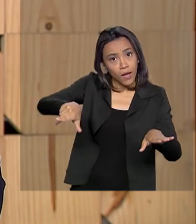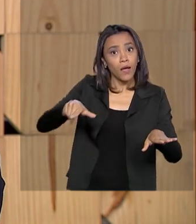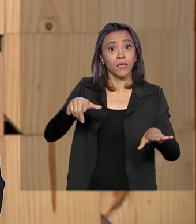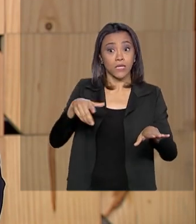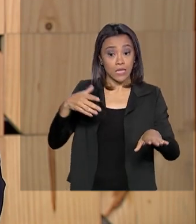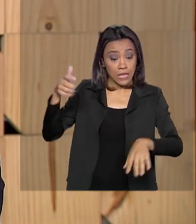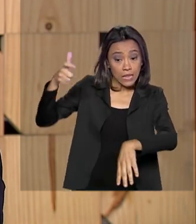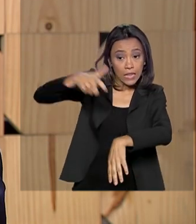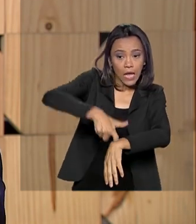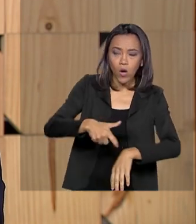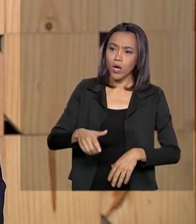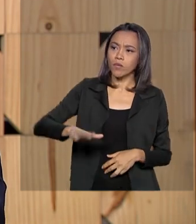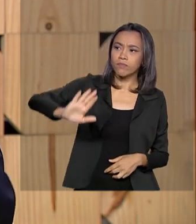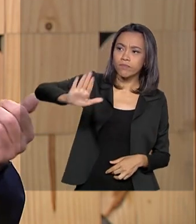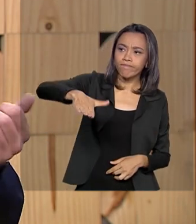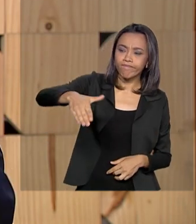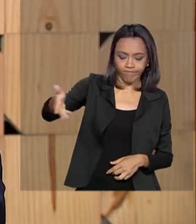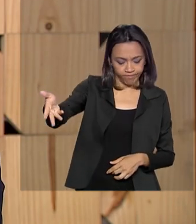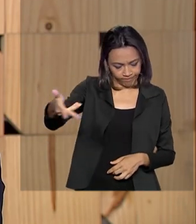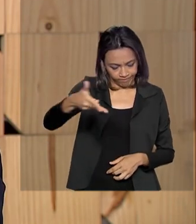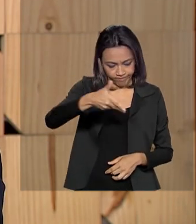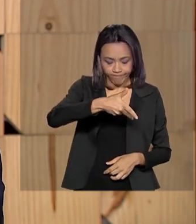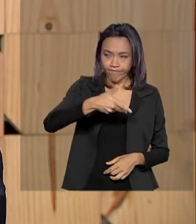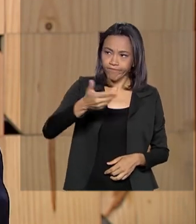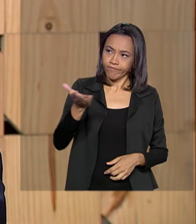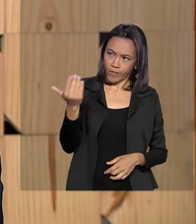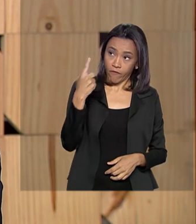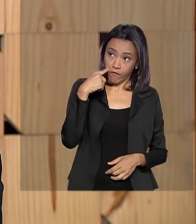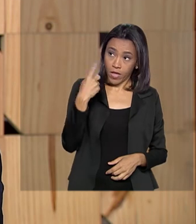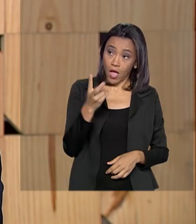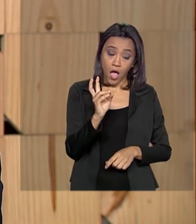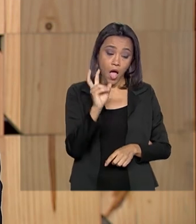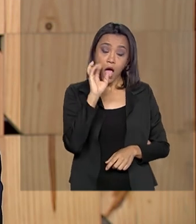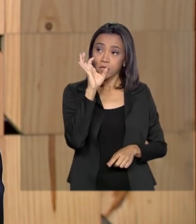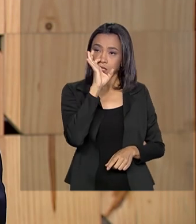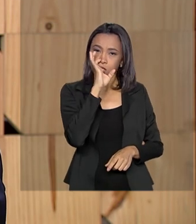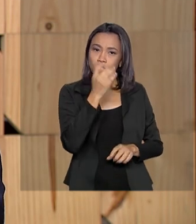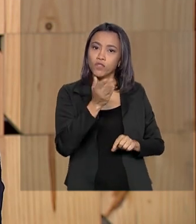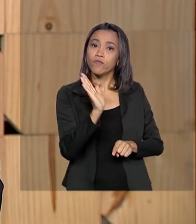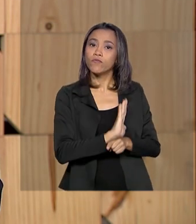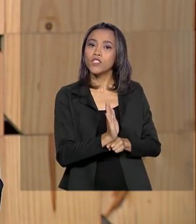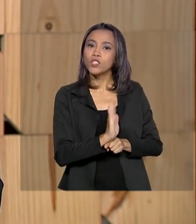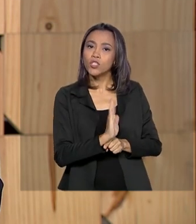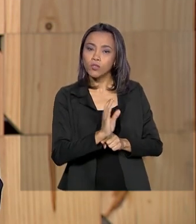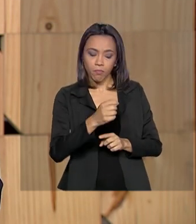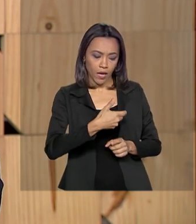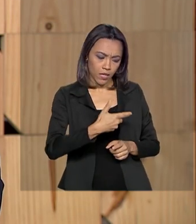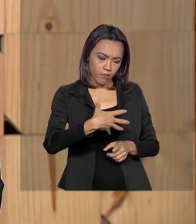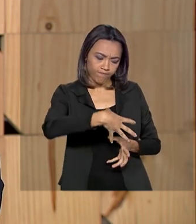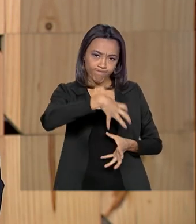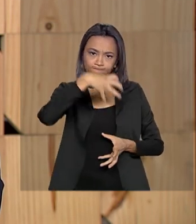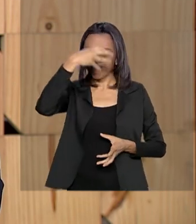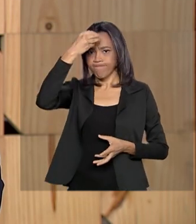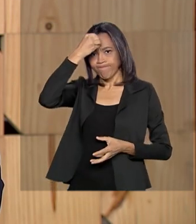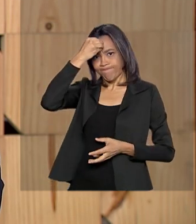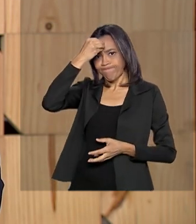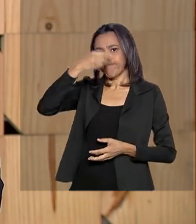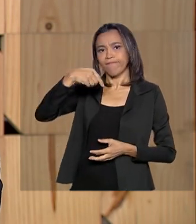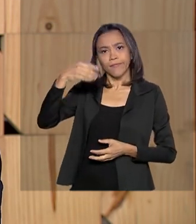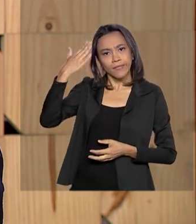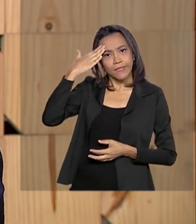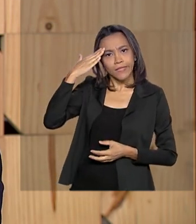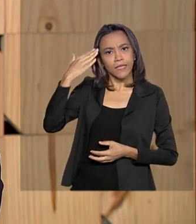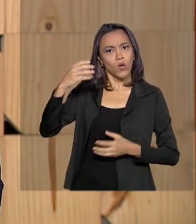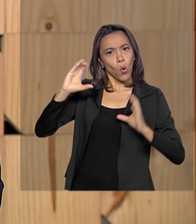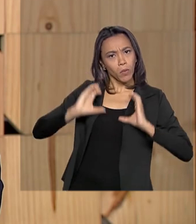da fiscalização, aquele motorista é convidado a assistir um vídeo educativo para que tente sensibilizá-lo em relação à conduta dele. A